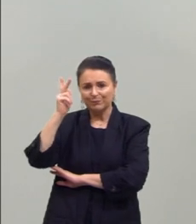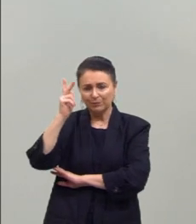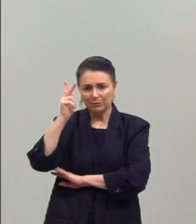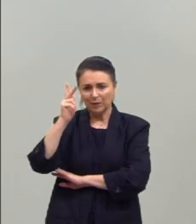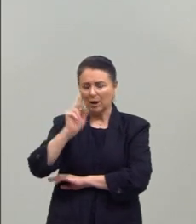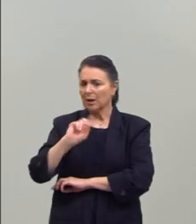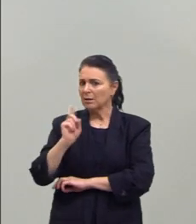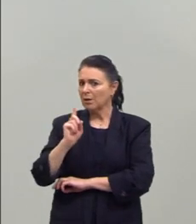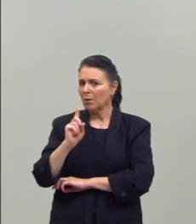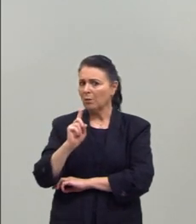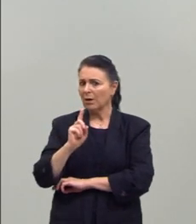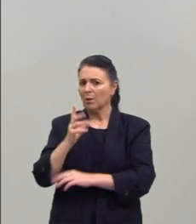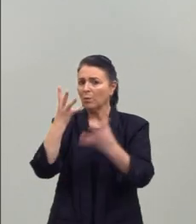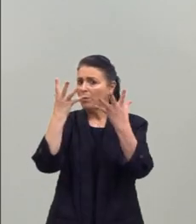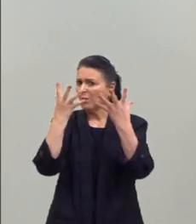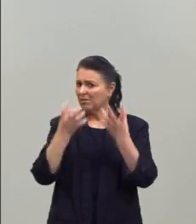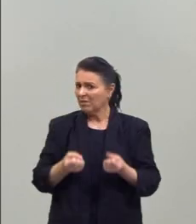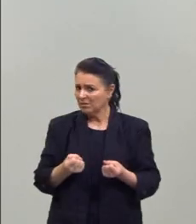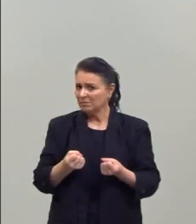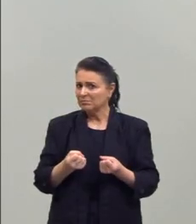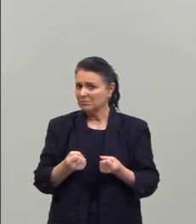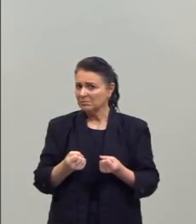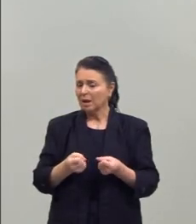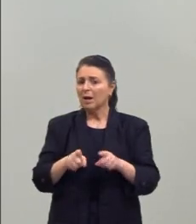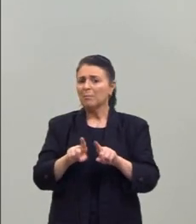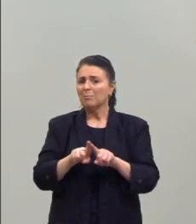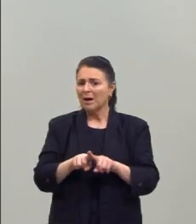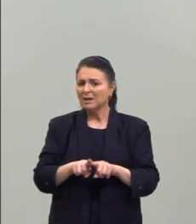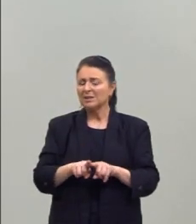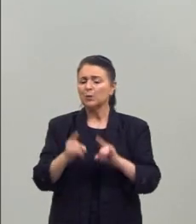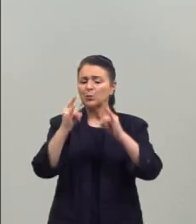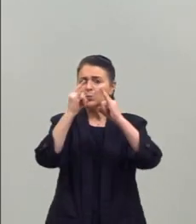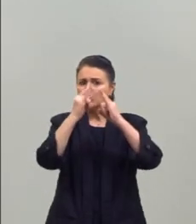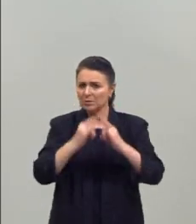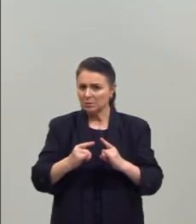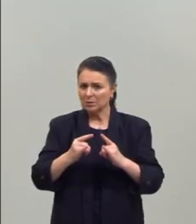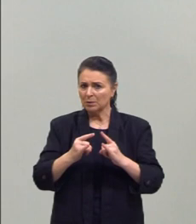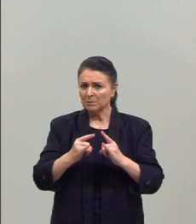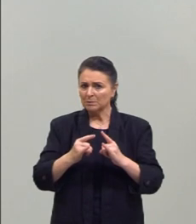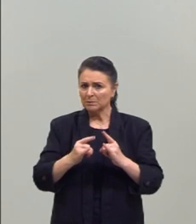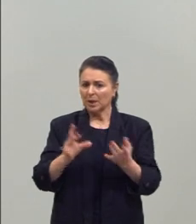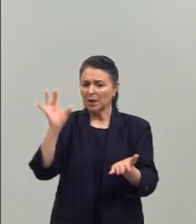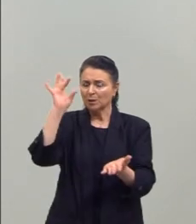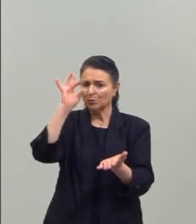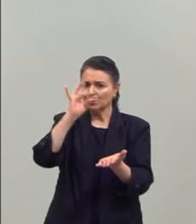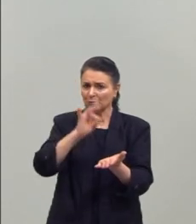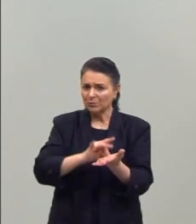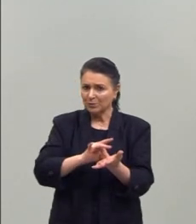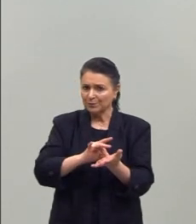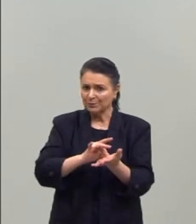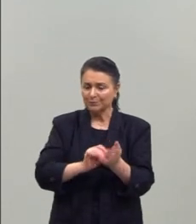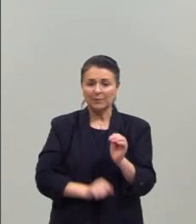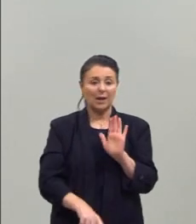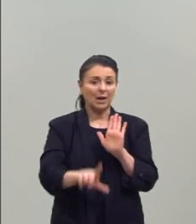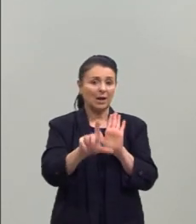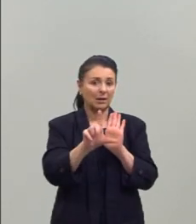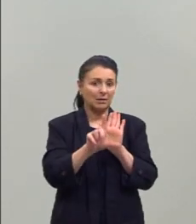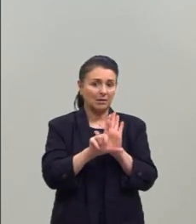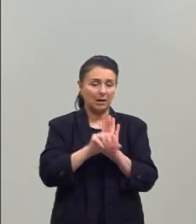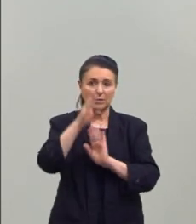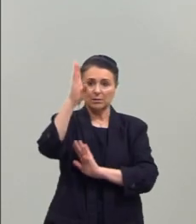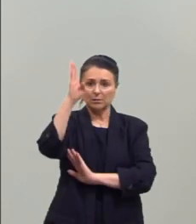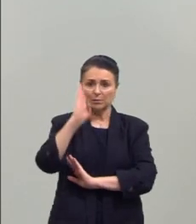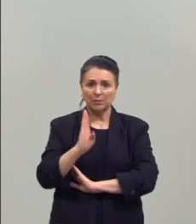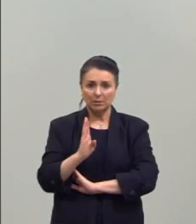eles não só eram aceitos, como eles eram institucionalizados. O que que quer dizer? As leis brasileiras, elas eram